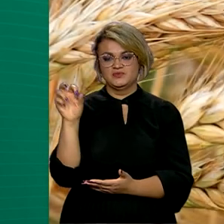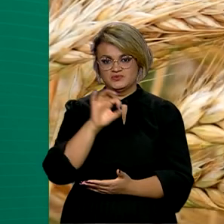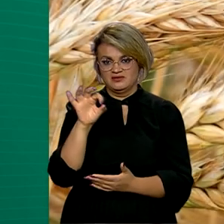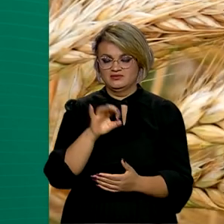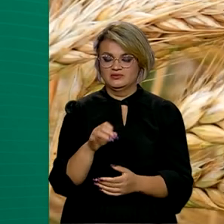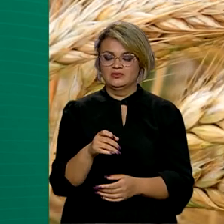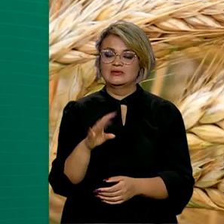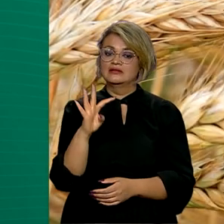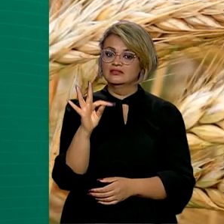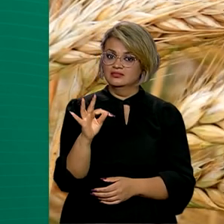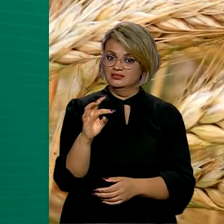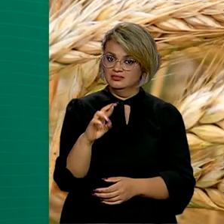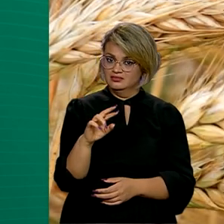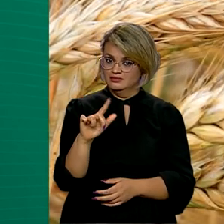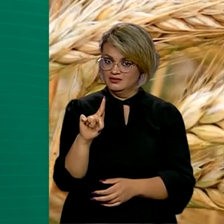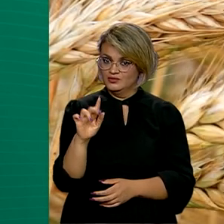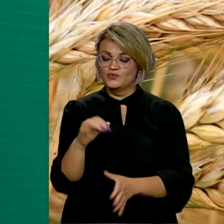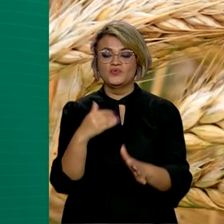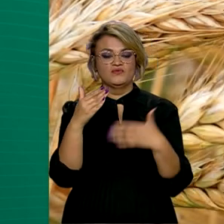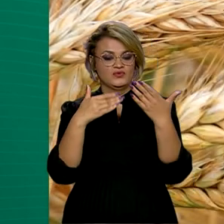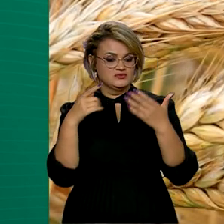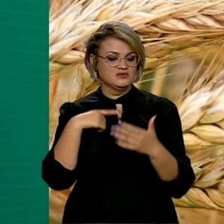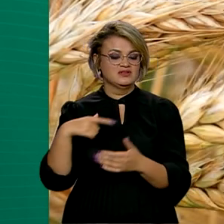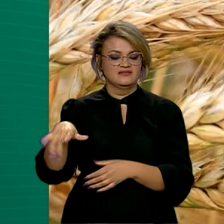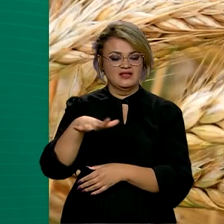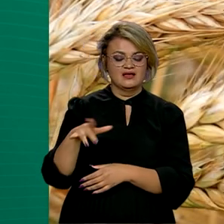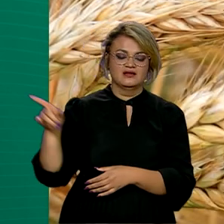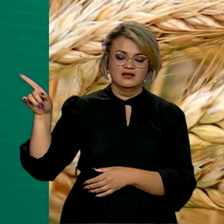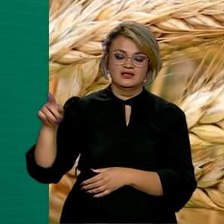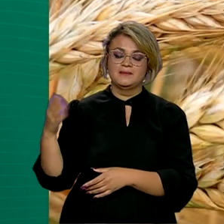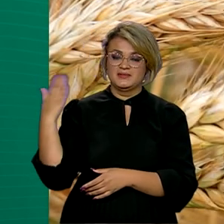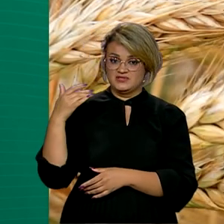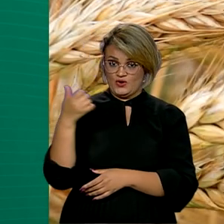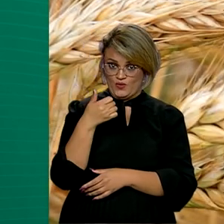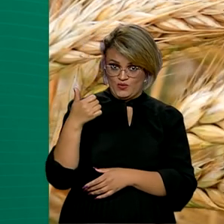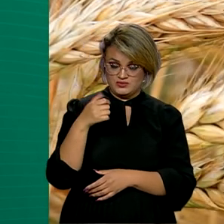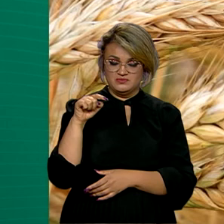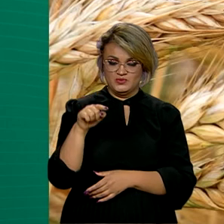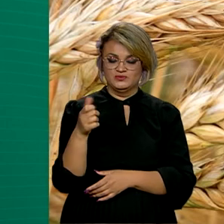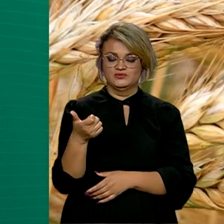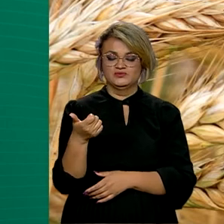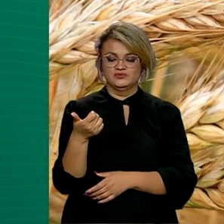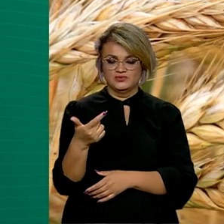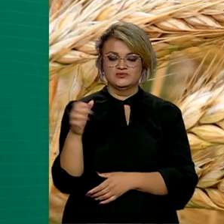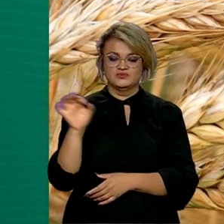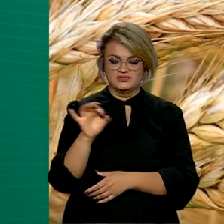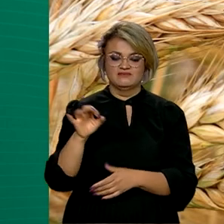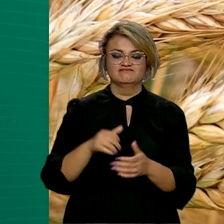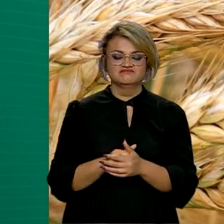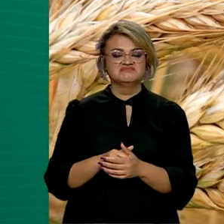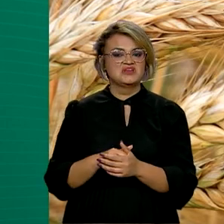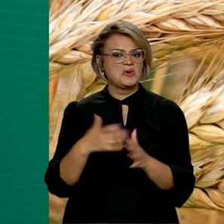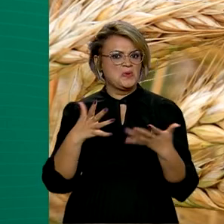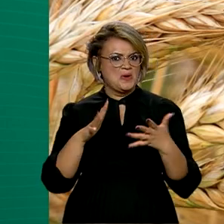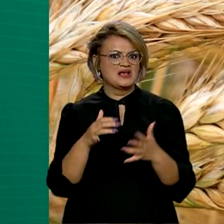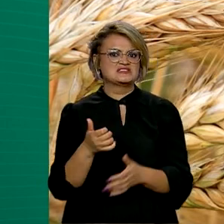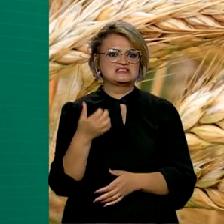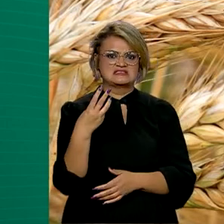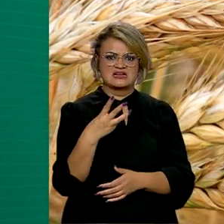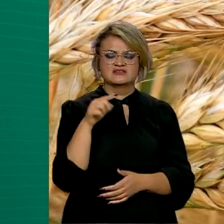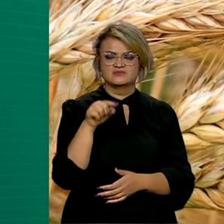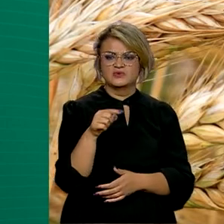trigo registra um crescimento na área plantada de 11,2%, chegando a 3